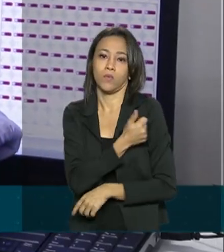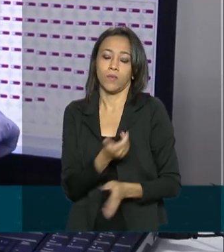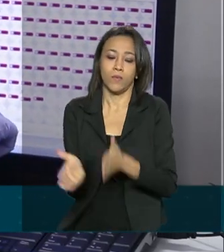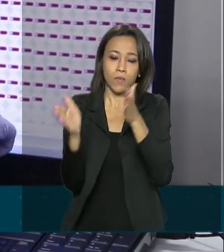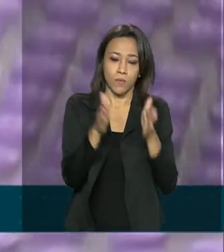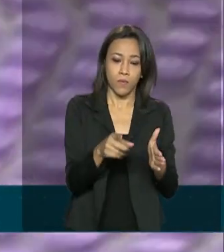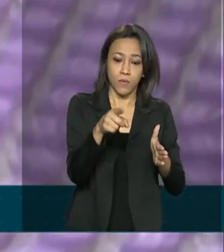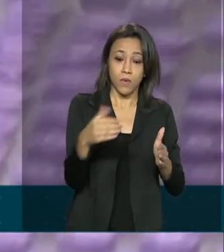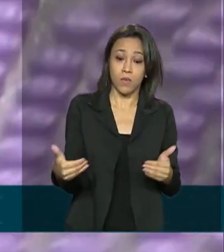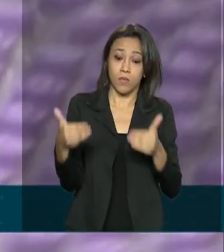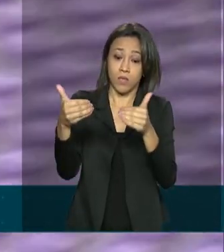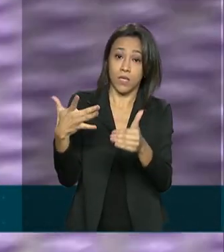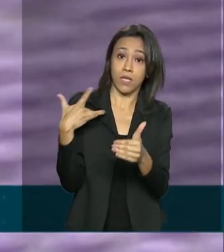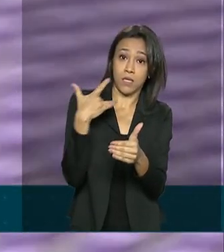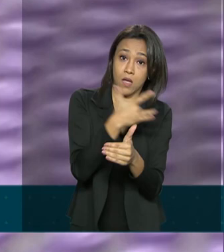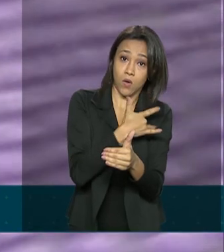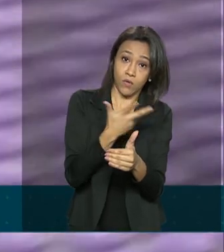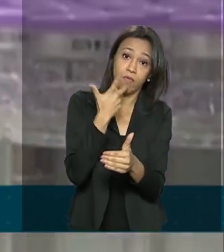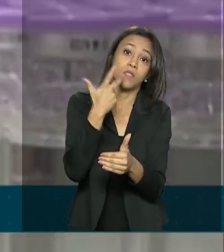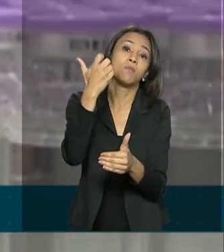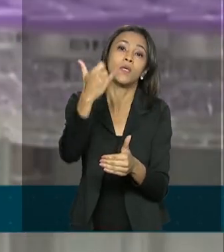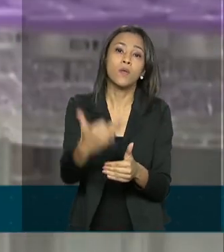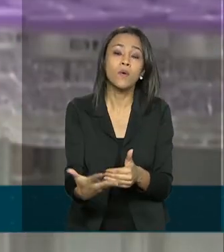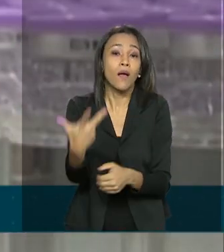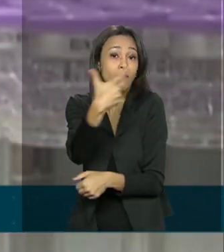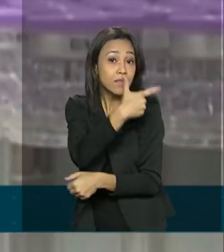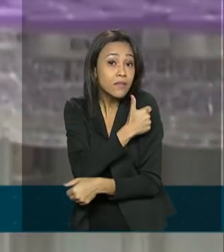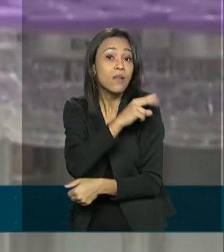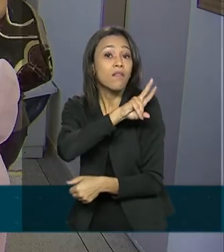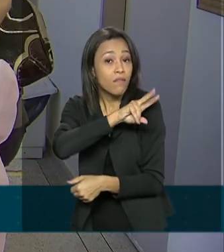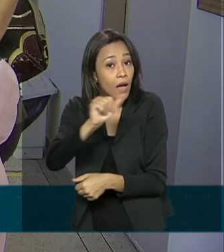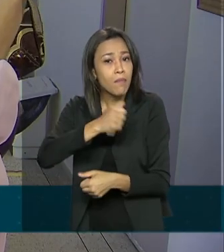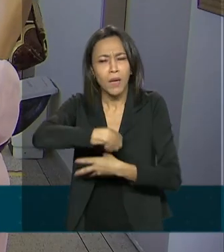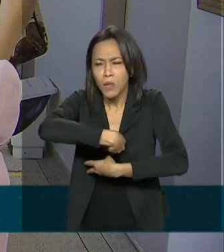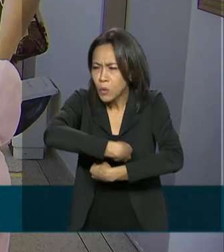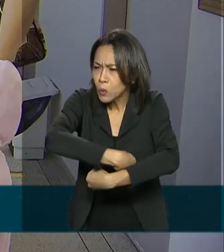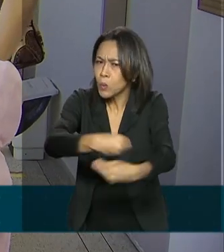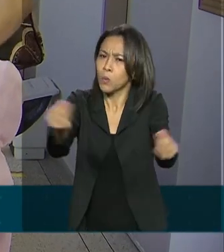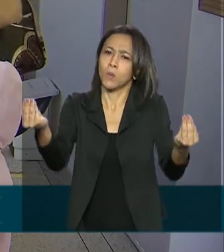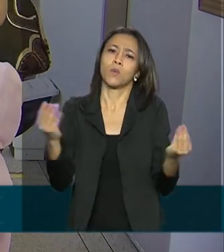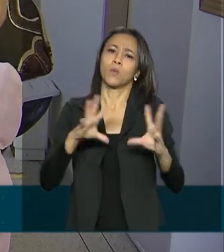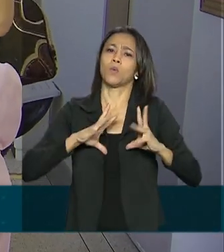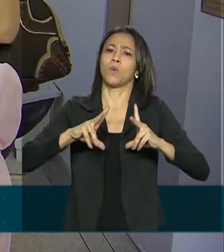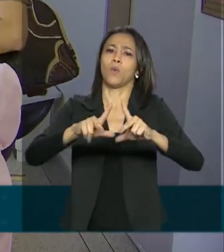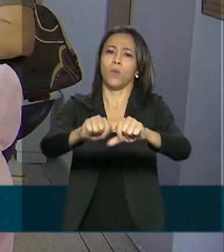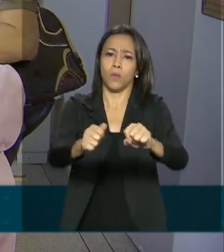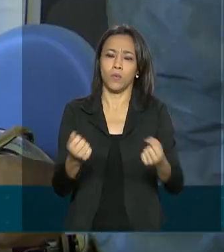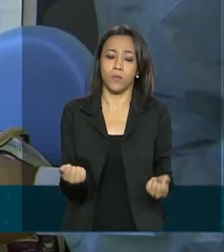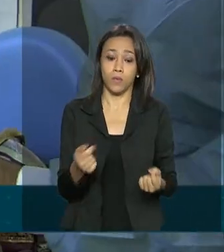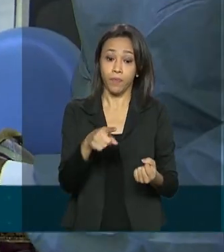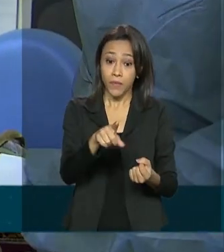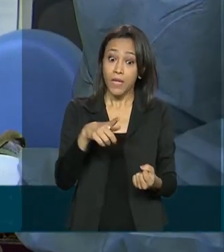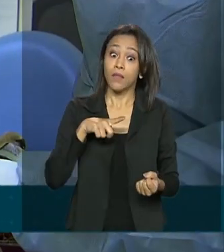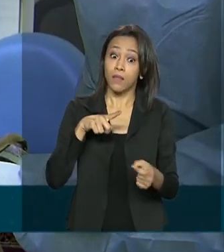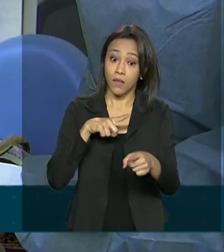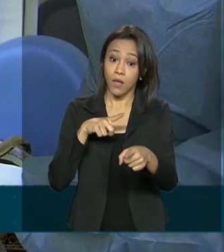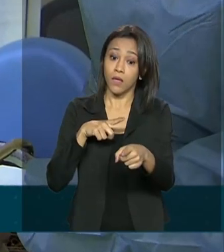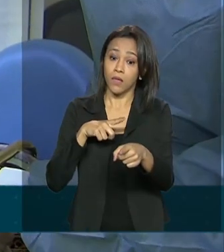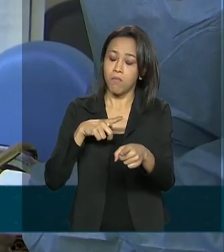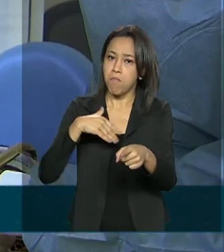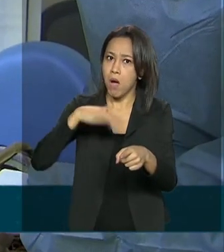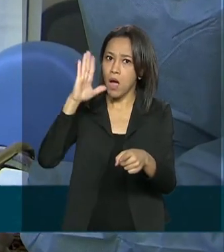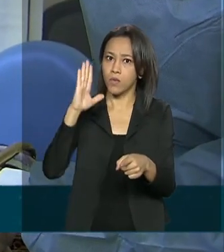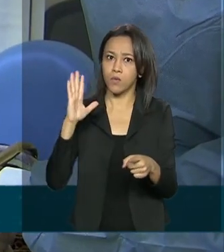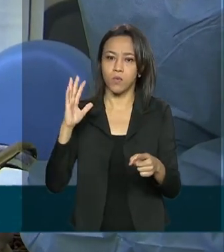da Saúde garante que a vacina chegará a todos. O Brasil tem um dos programas de imunização mais bem reconhecidos do